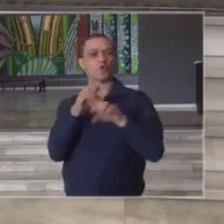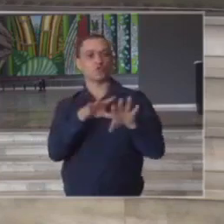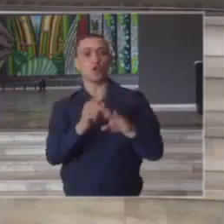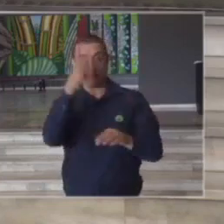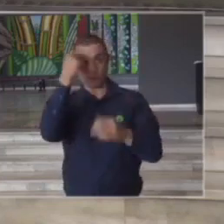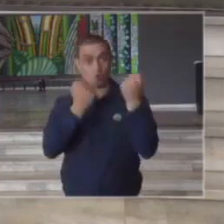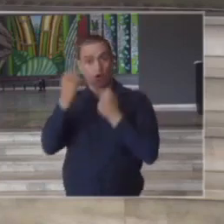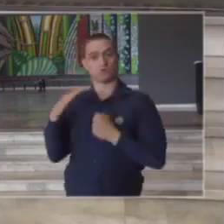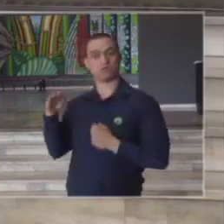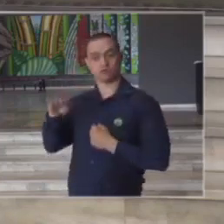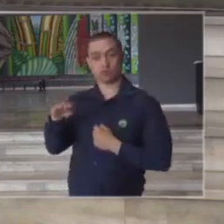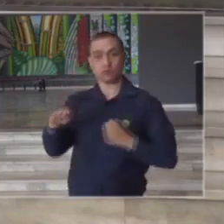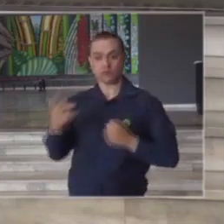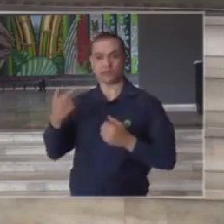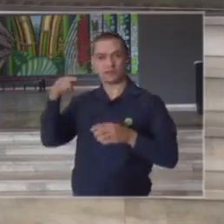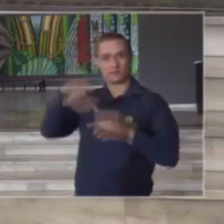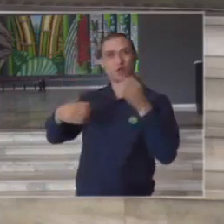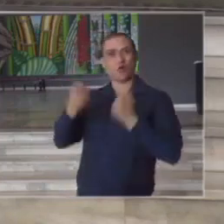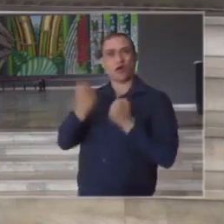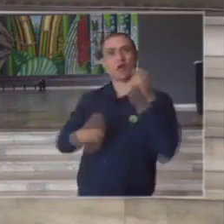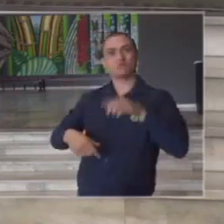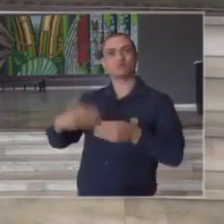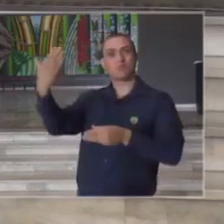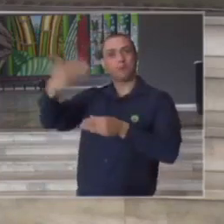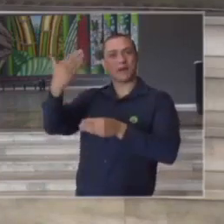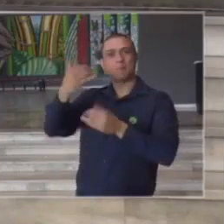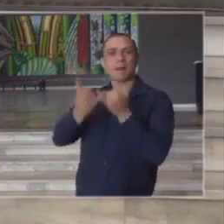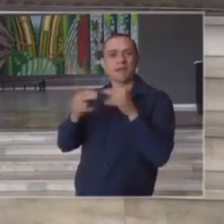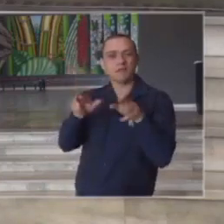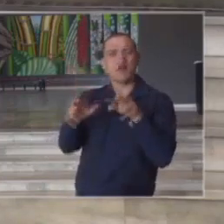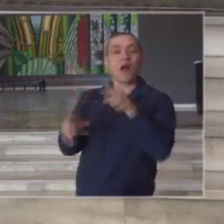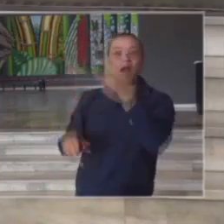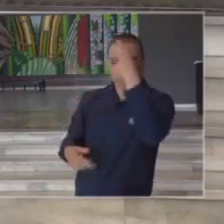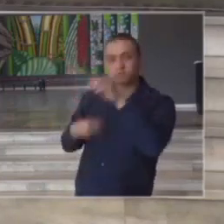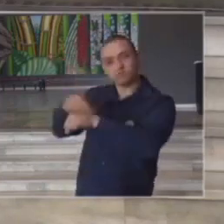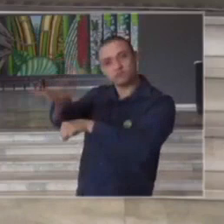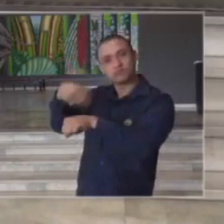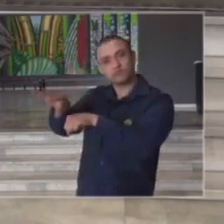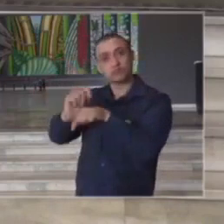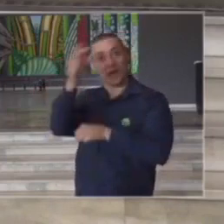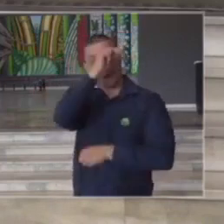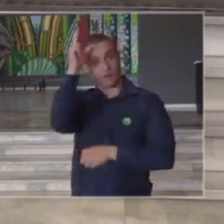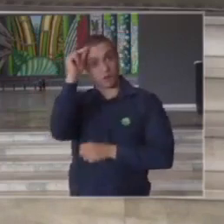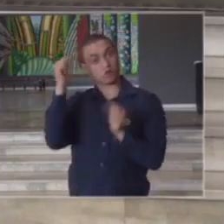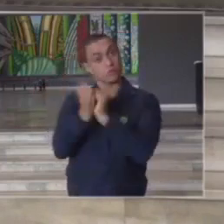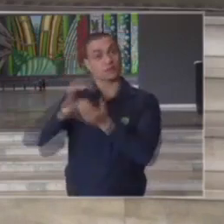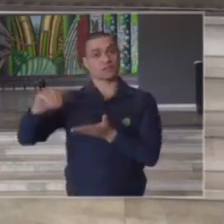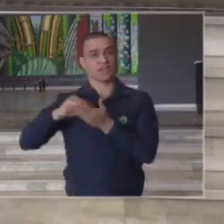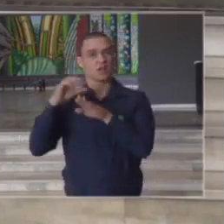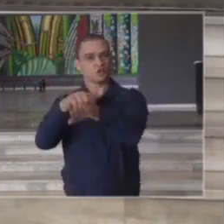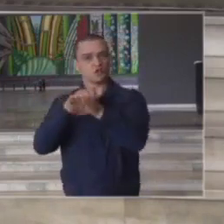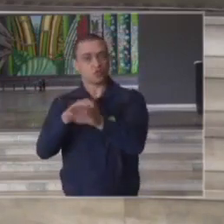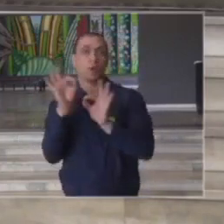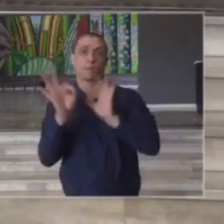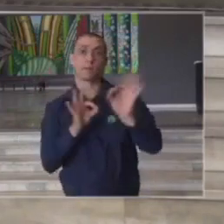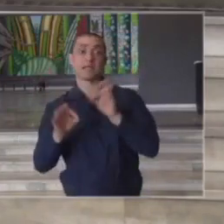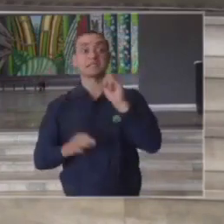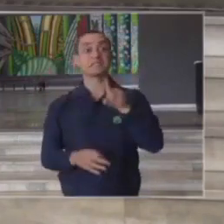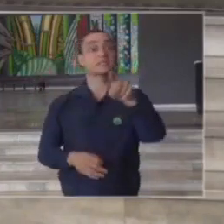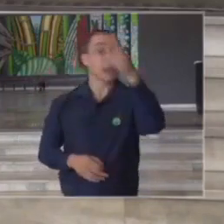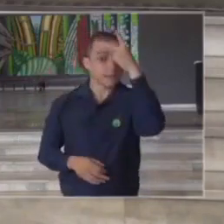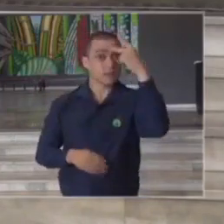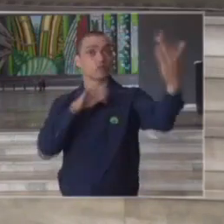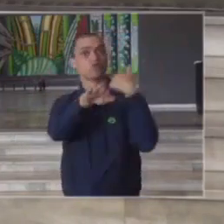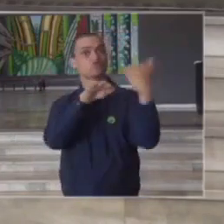informativa mas que prepara também a Prefeitura a CT e a Secretaria de Transportes para se for o caso e se